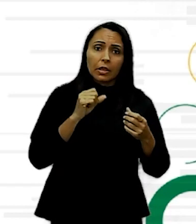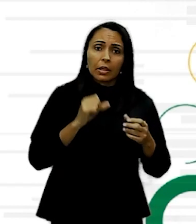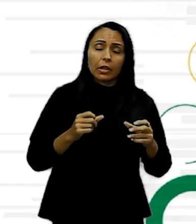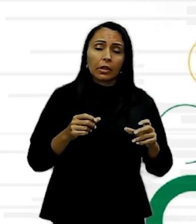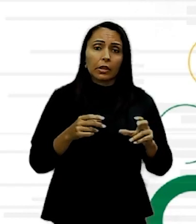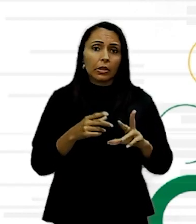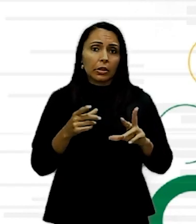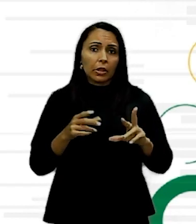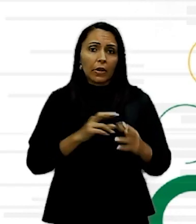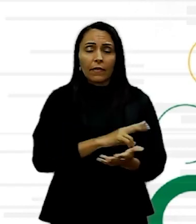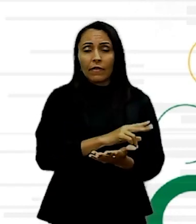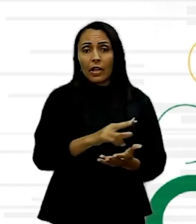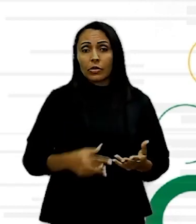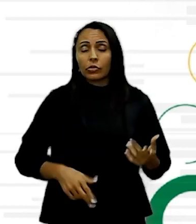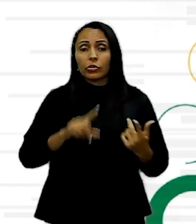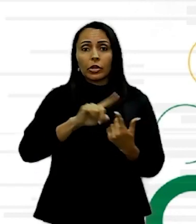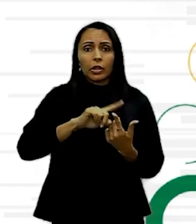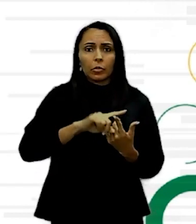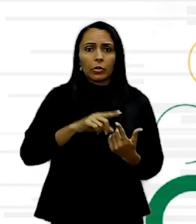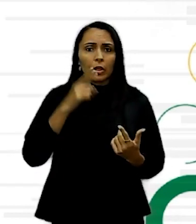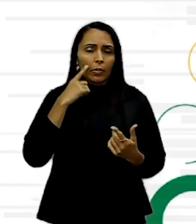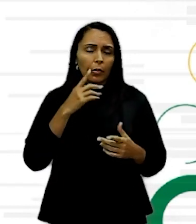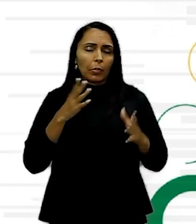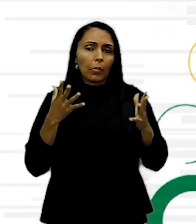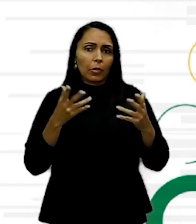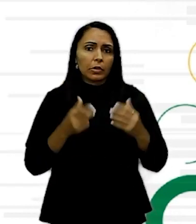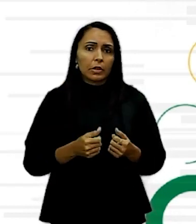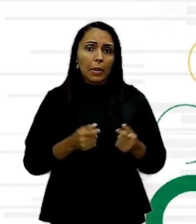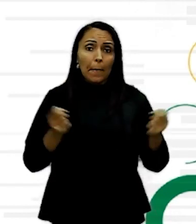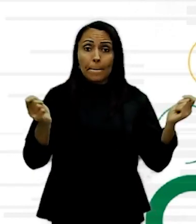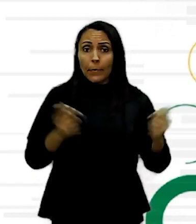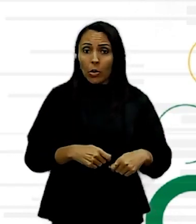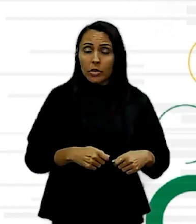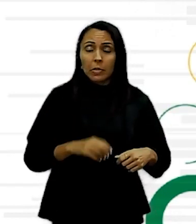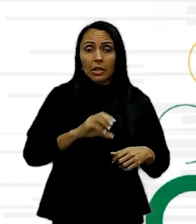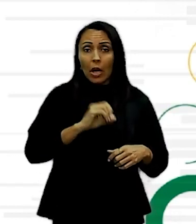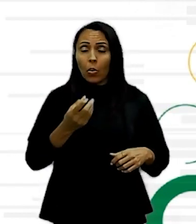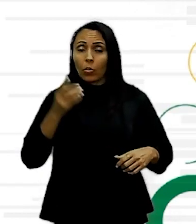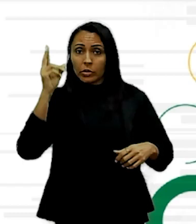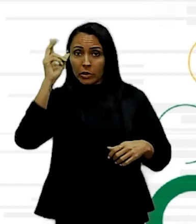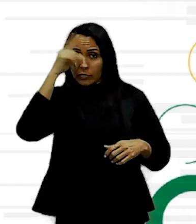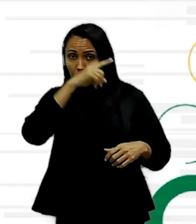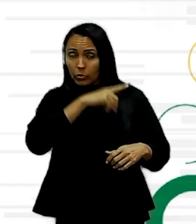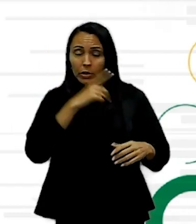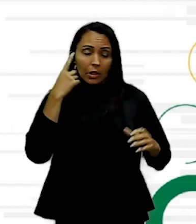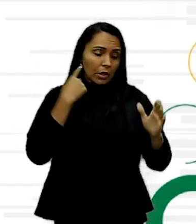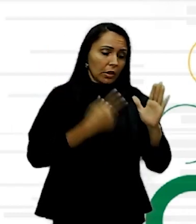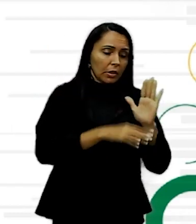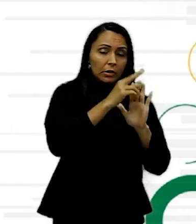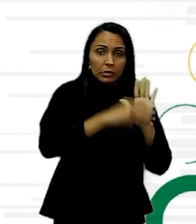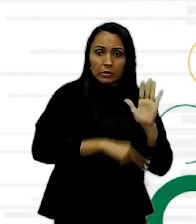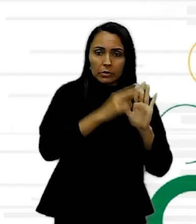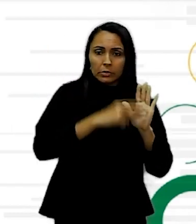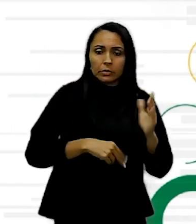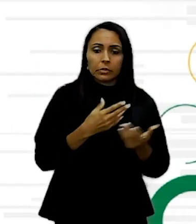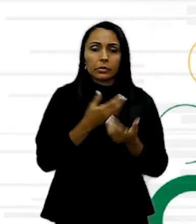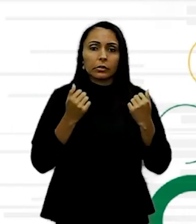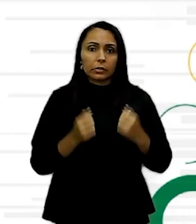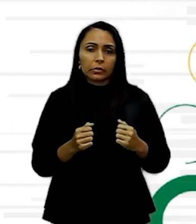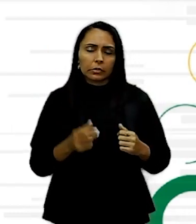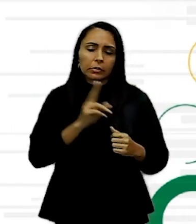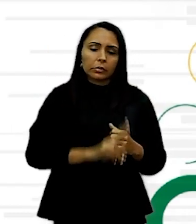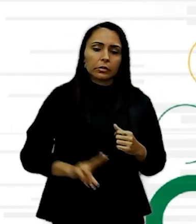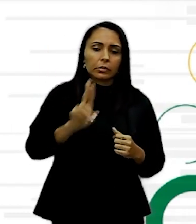Diferentes tipos de tipografia Vão facilitar ou dificultar a sua leitura Claro, a gente pode sim utilizar Essas fontes aqui